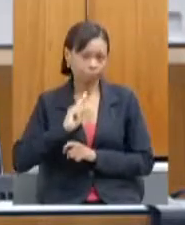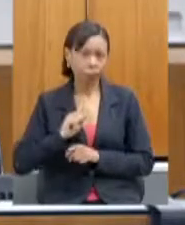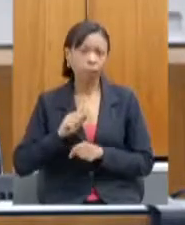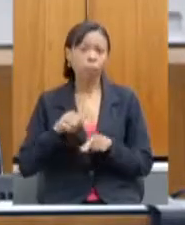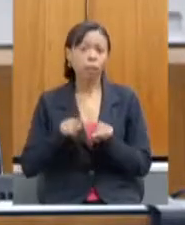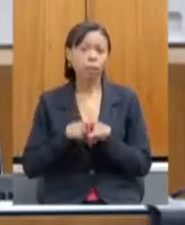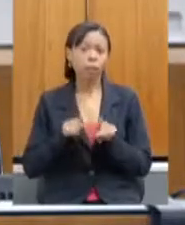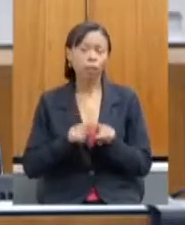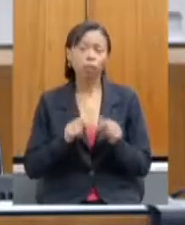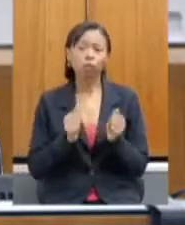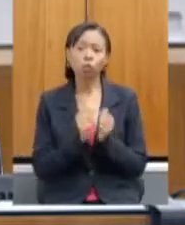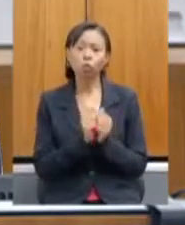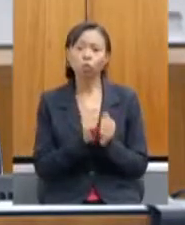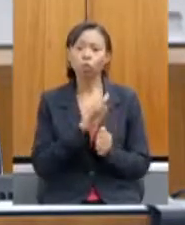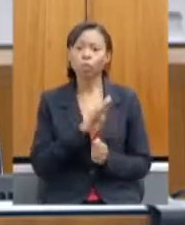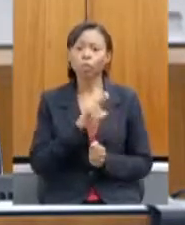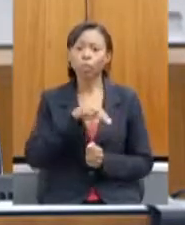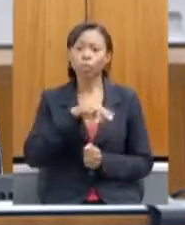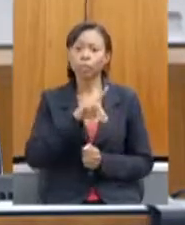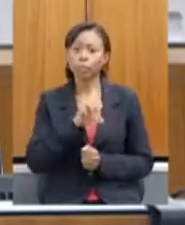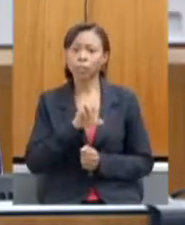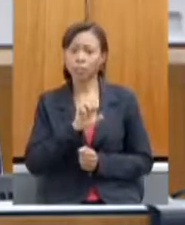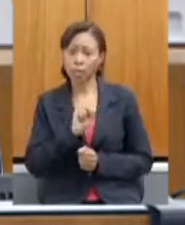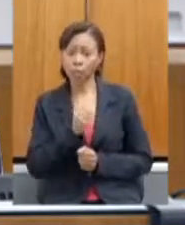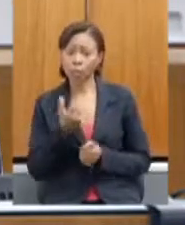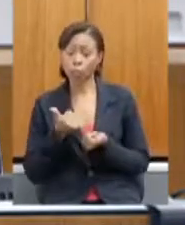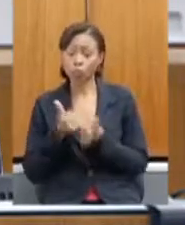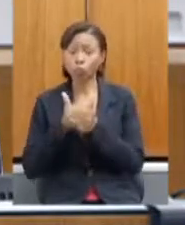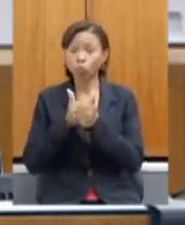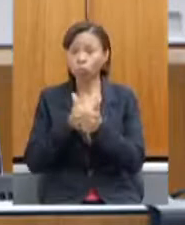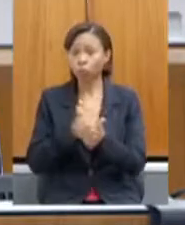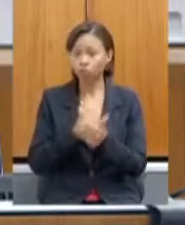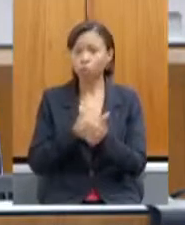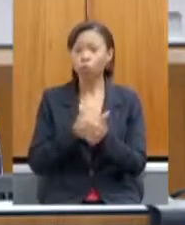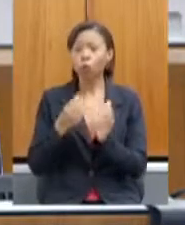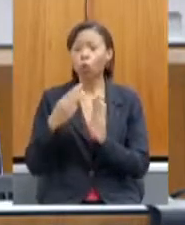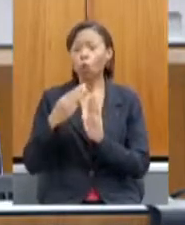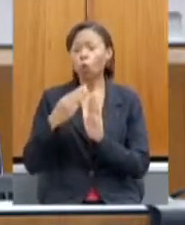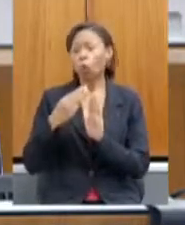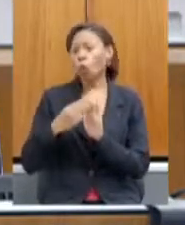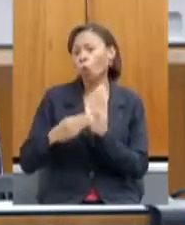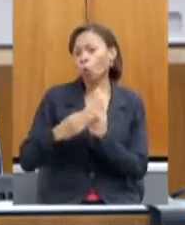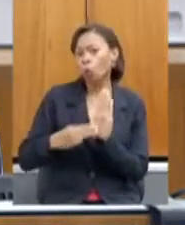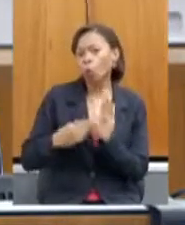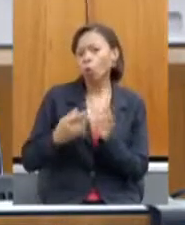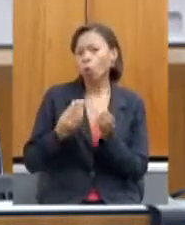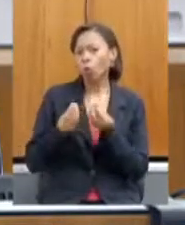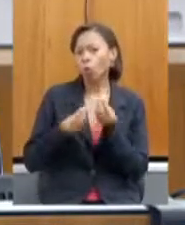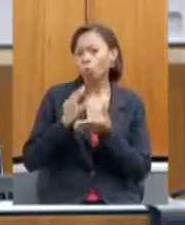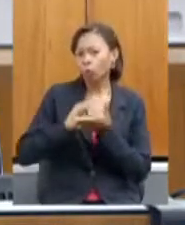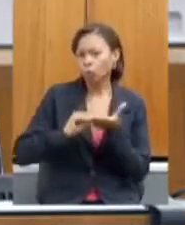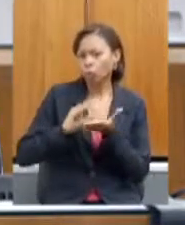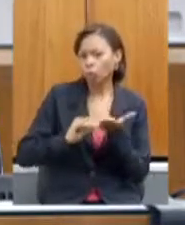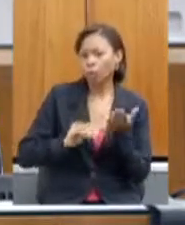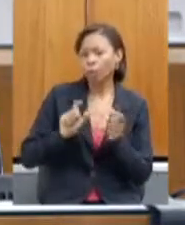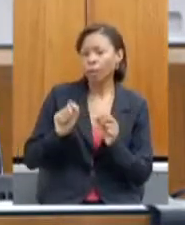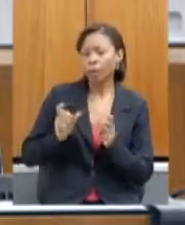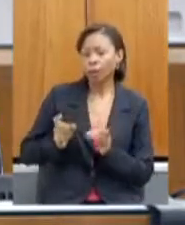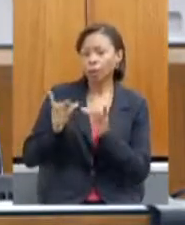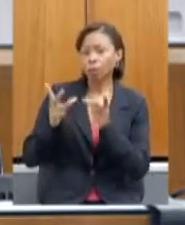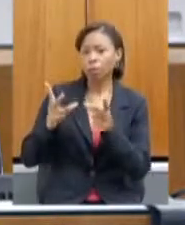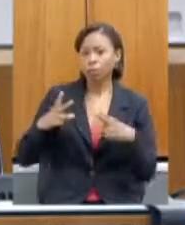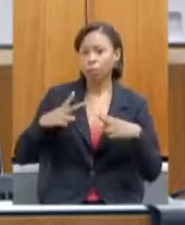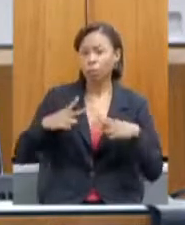PNDES, Ministério da Economia, a modelagem para a privatização da CEASA e os nossos